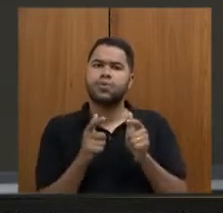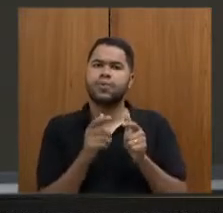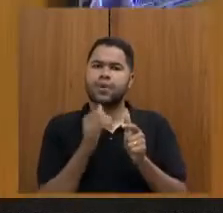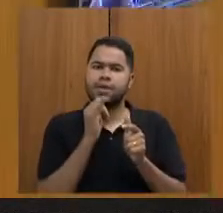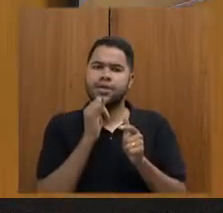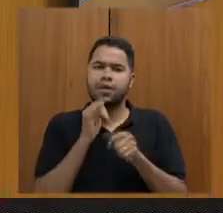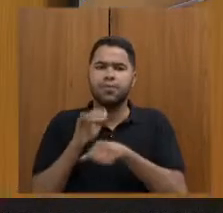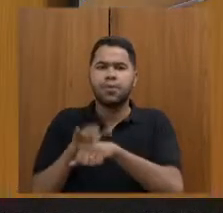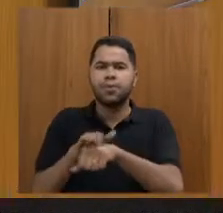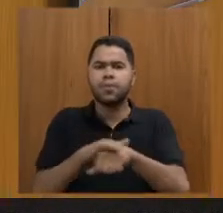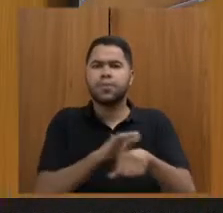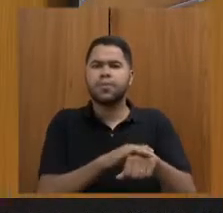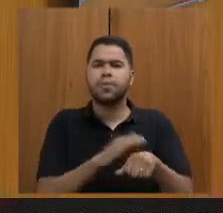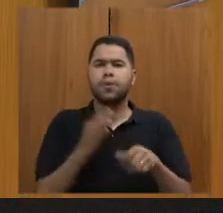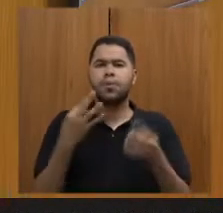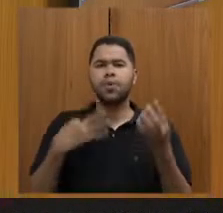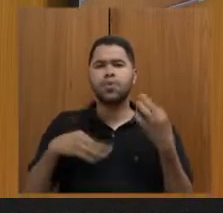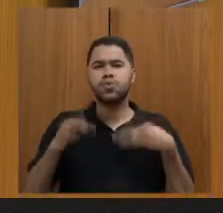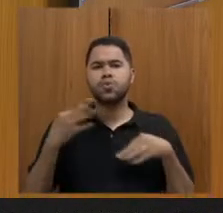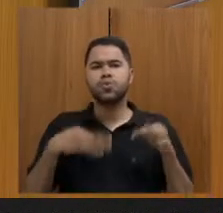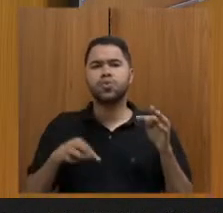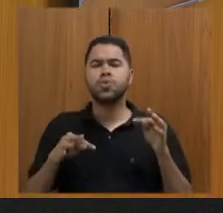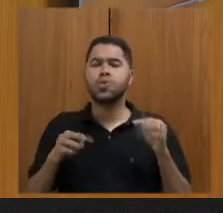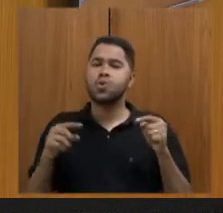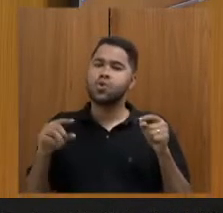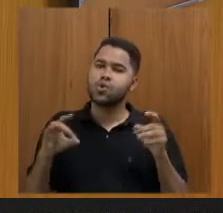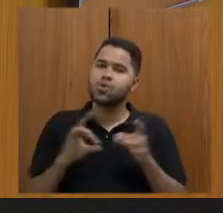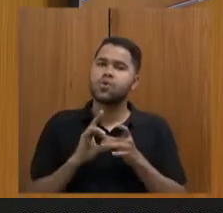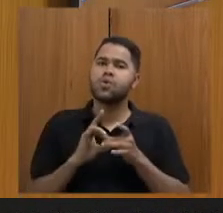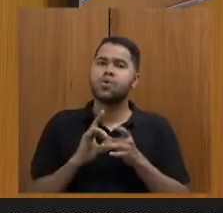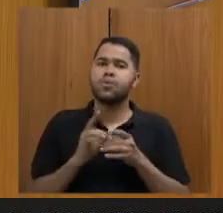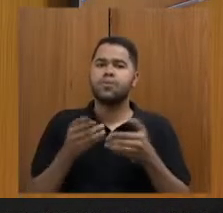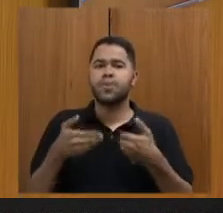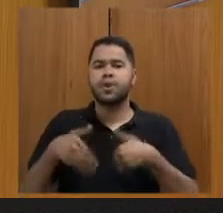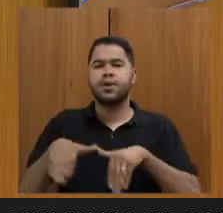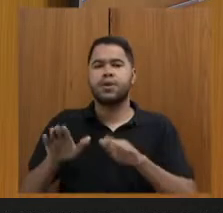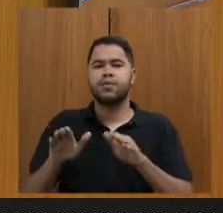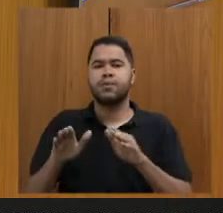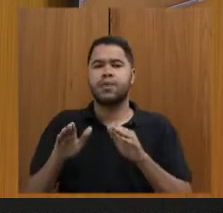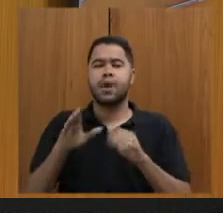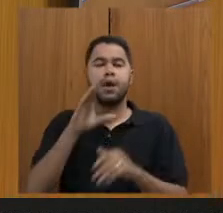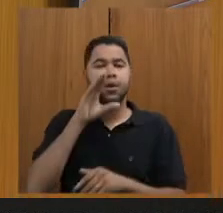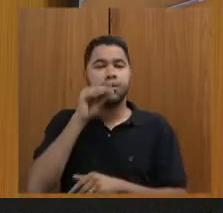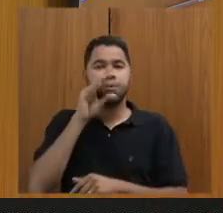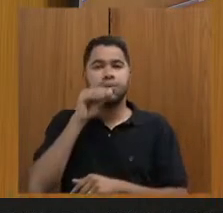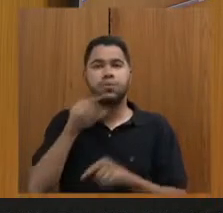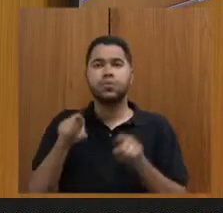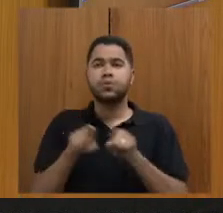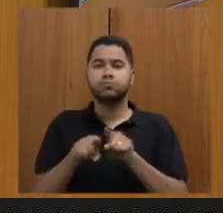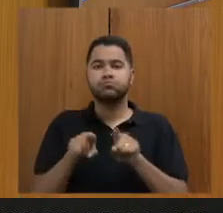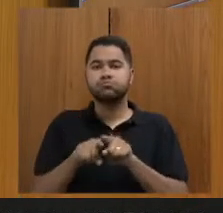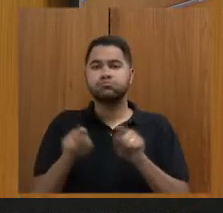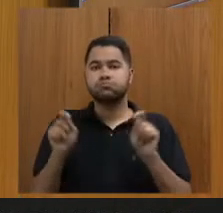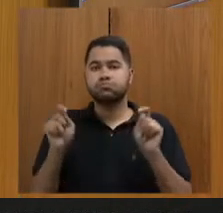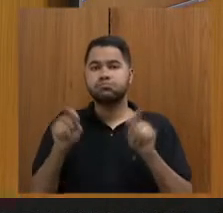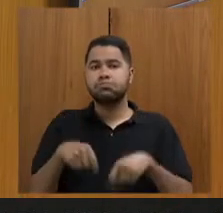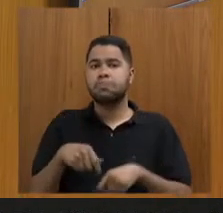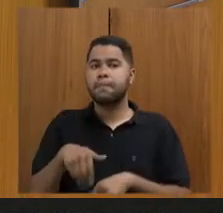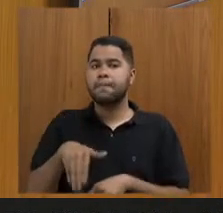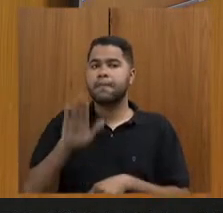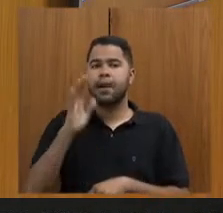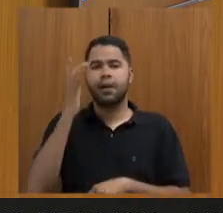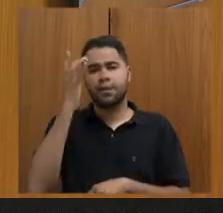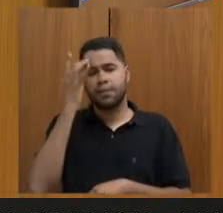próprias do setor de turismo, se associem para transportar seus funcionários e, com isso, poderem ter mais